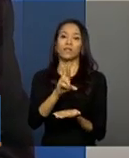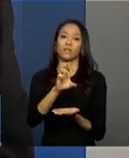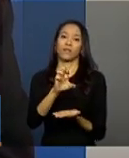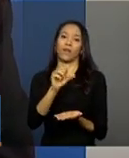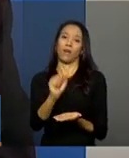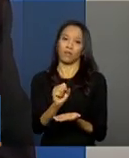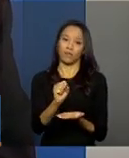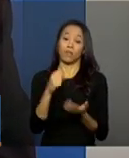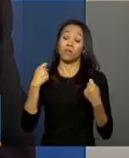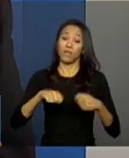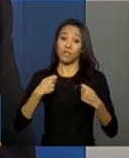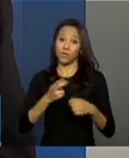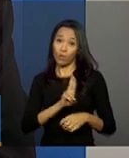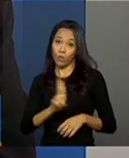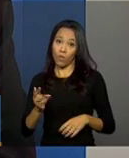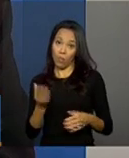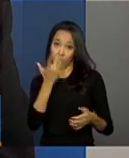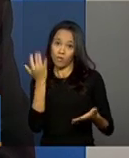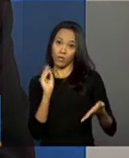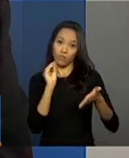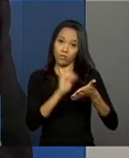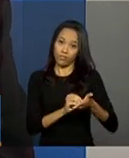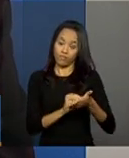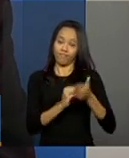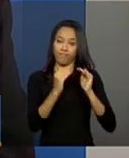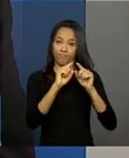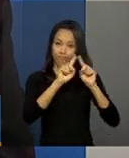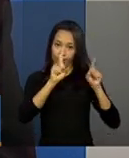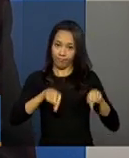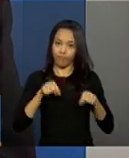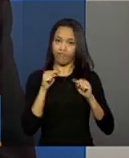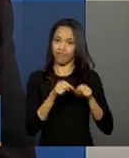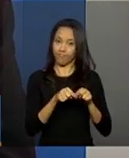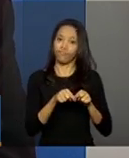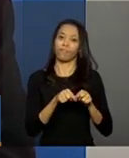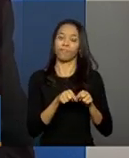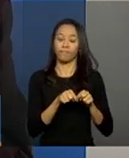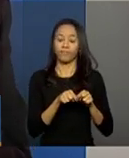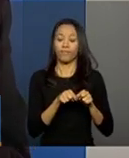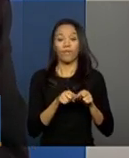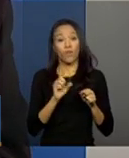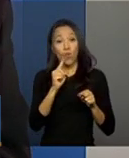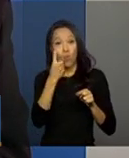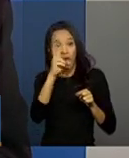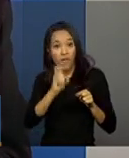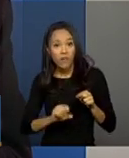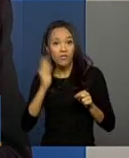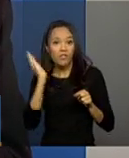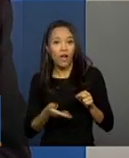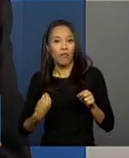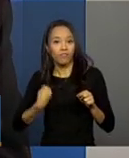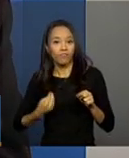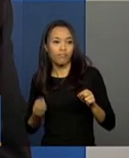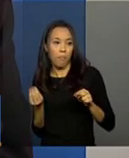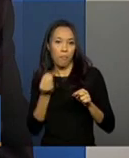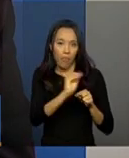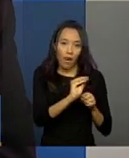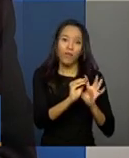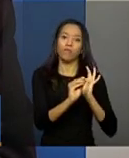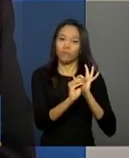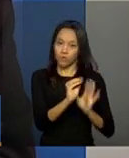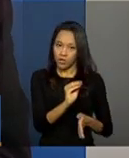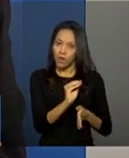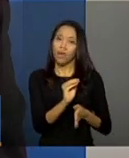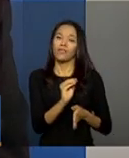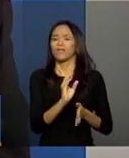constar no cadastro único para poder ser registrado no prontuário. Uma vez que registrado no prontuário, uma vez no prontuário,